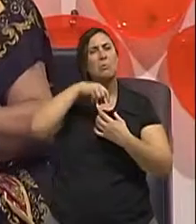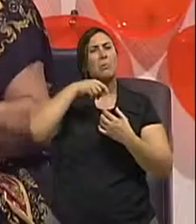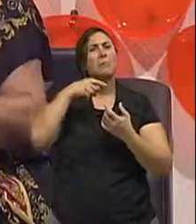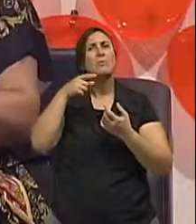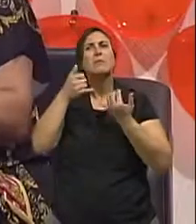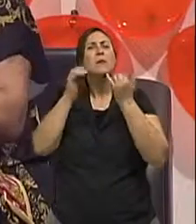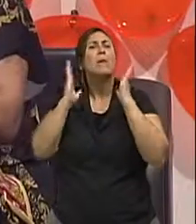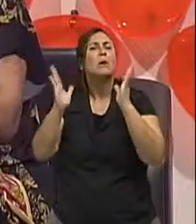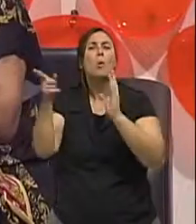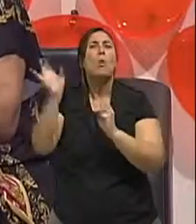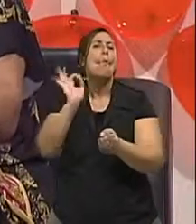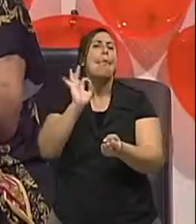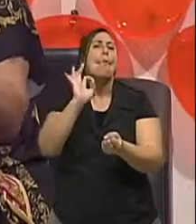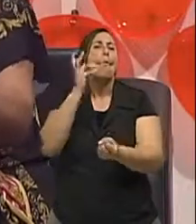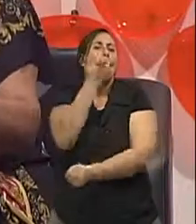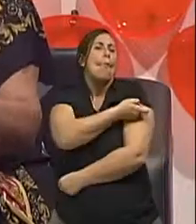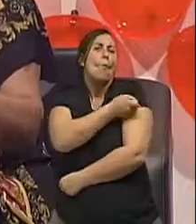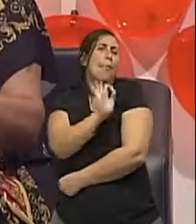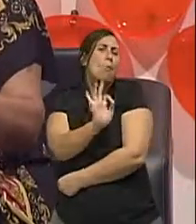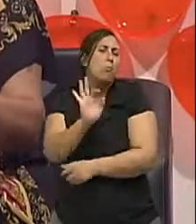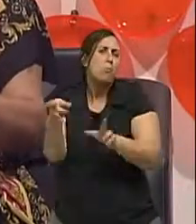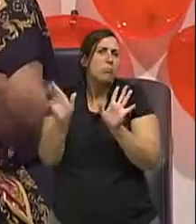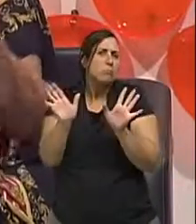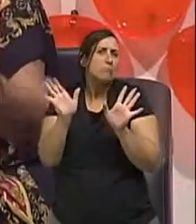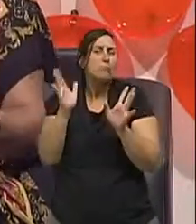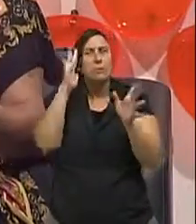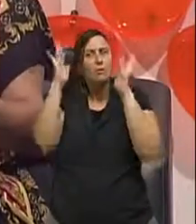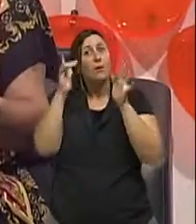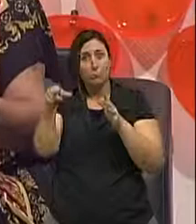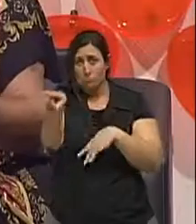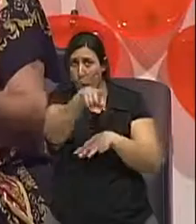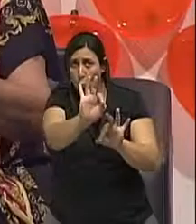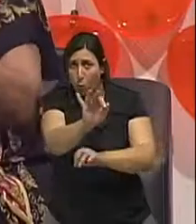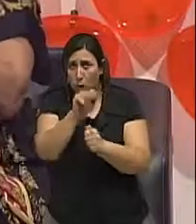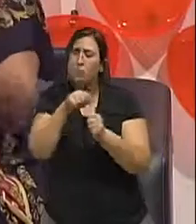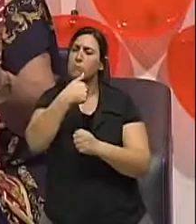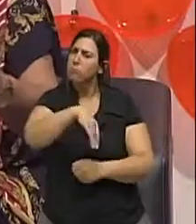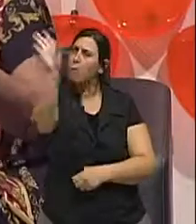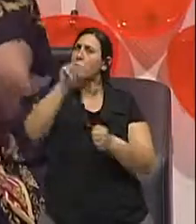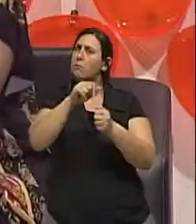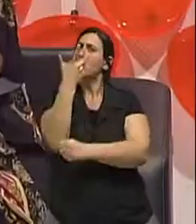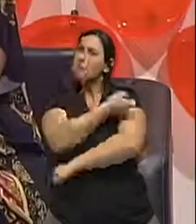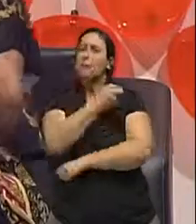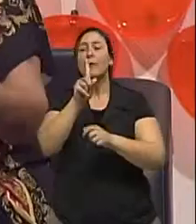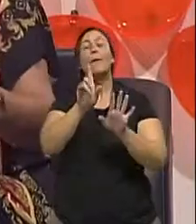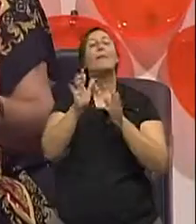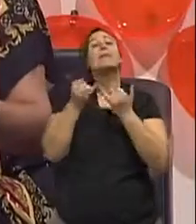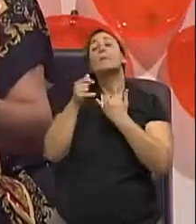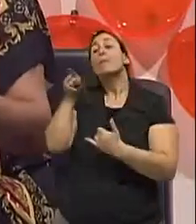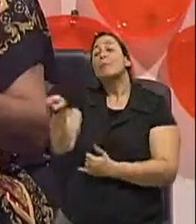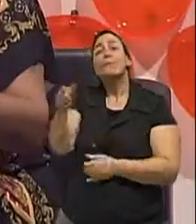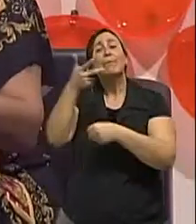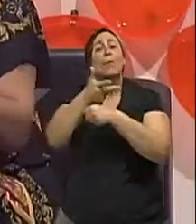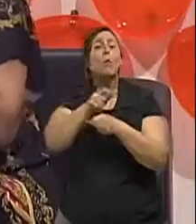vacina, está ficando assim. Ele não deve não ter feito a vacina, né? Façam a vacina. Mas, por N razões, esse idoso ainda não fez